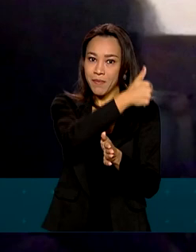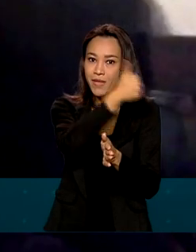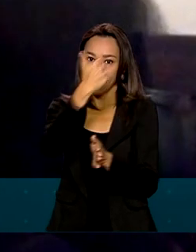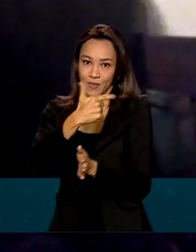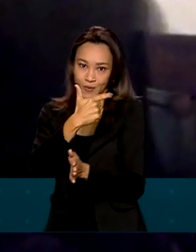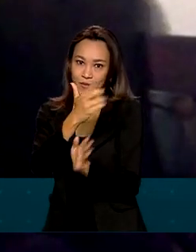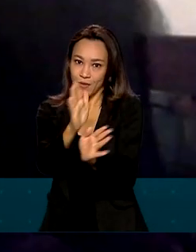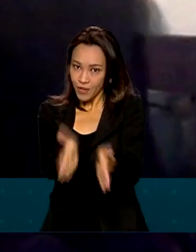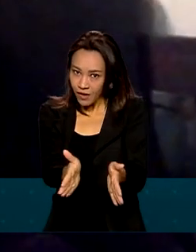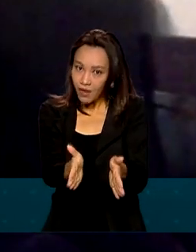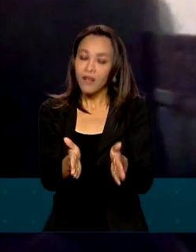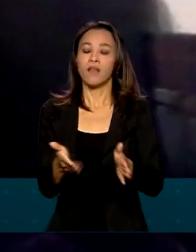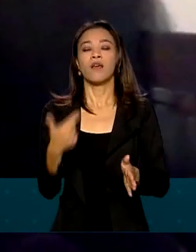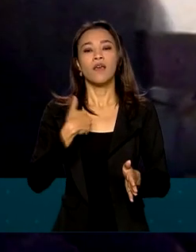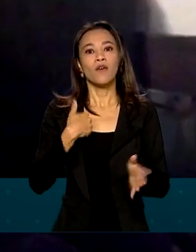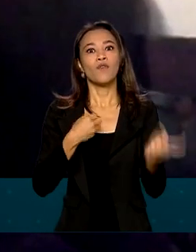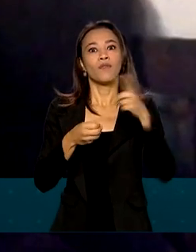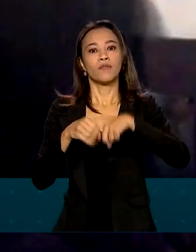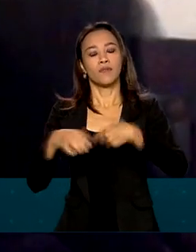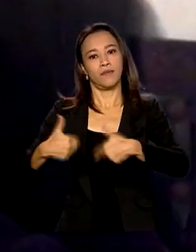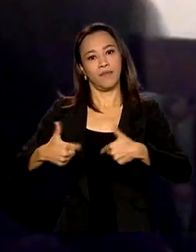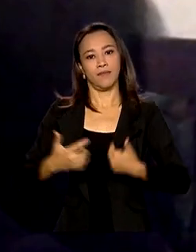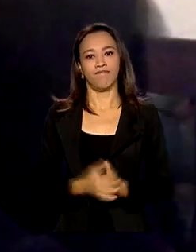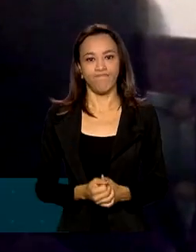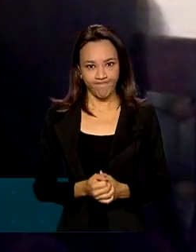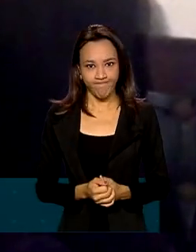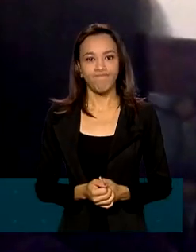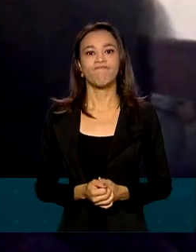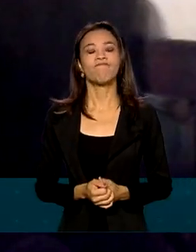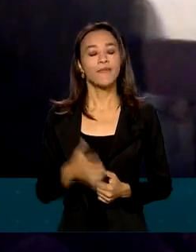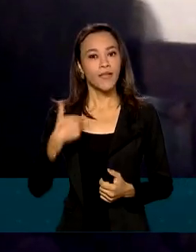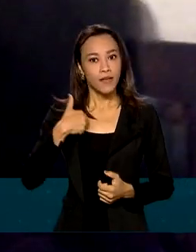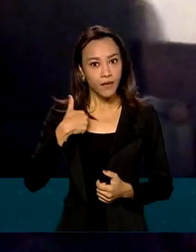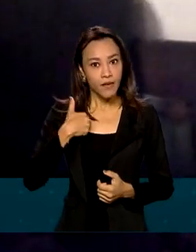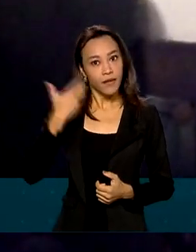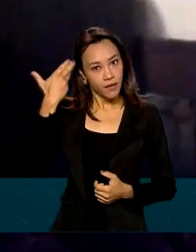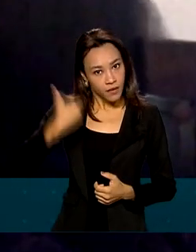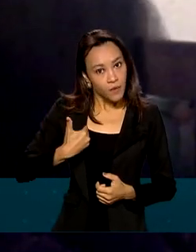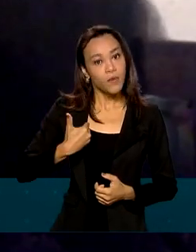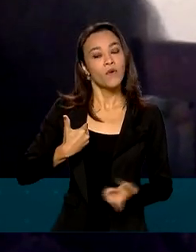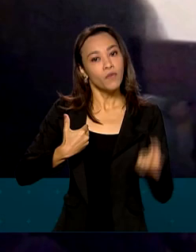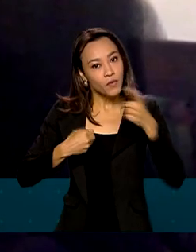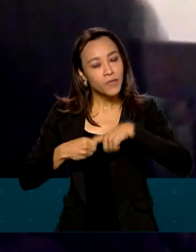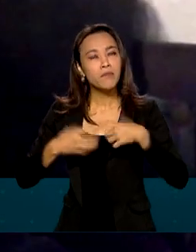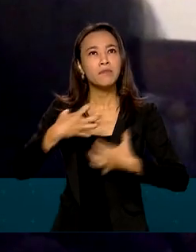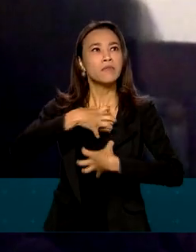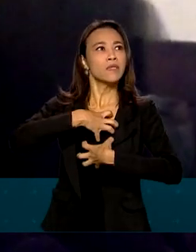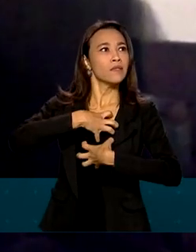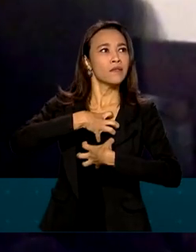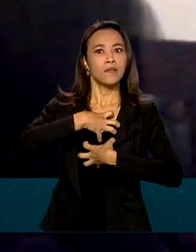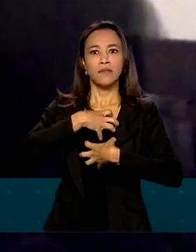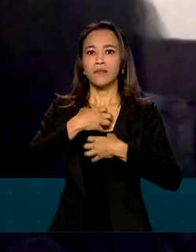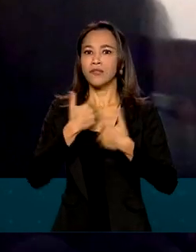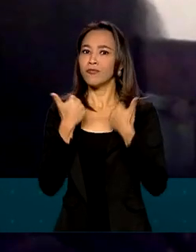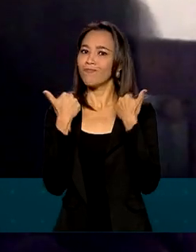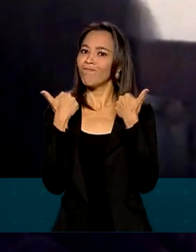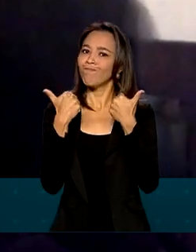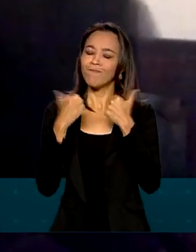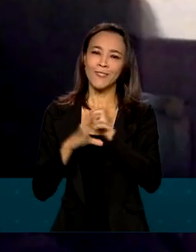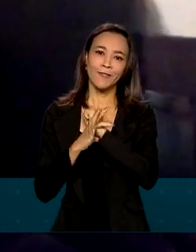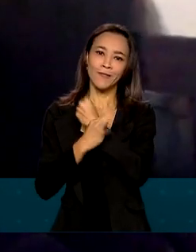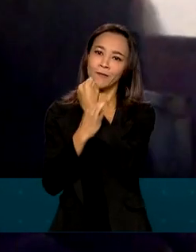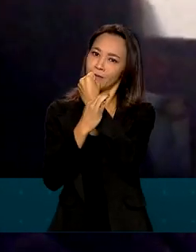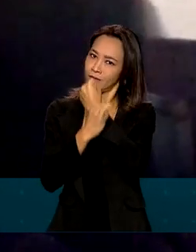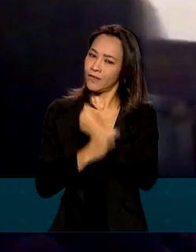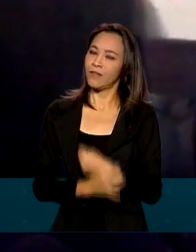dose, eu voltei a trabalhar. E voltei me sentindo completamente segura,